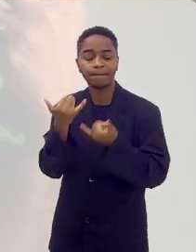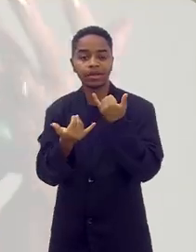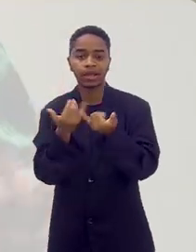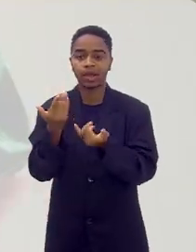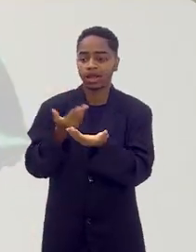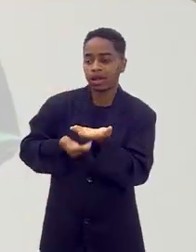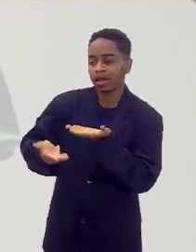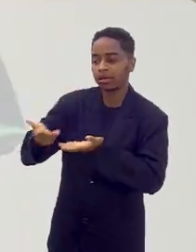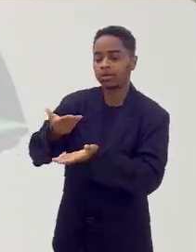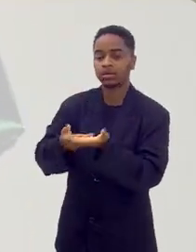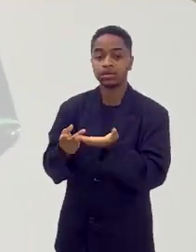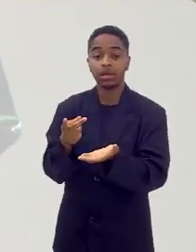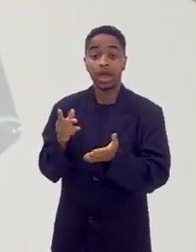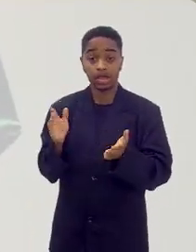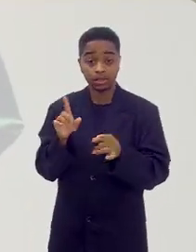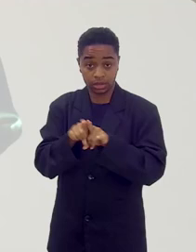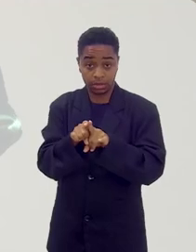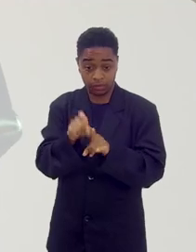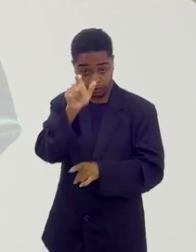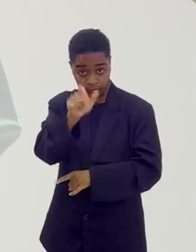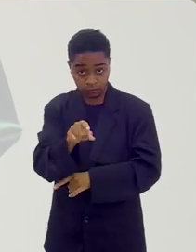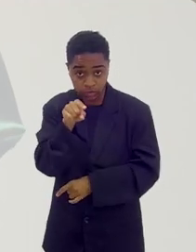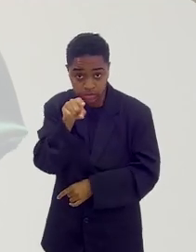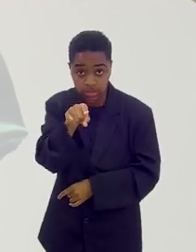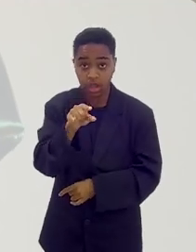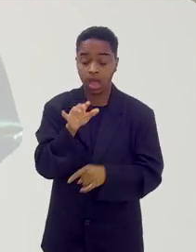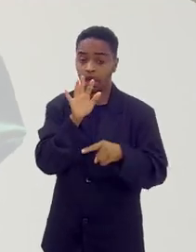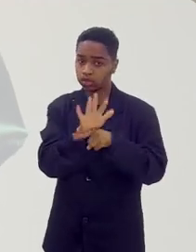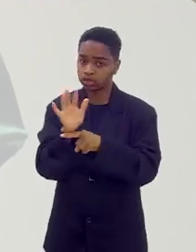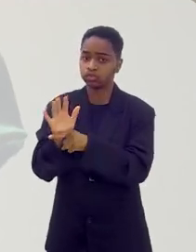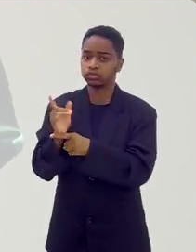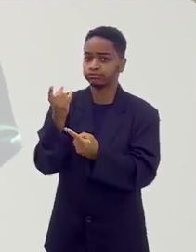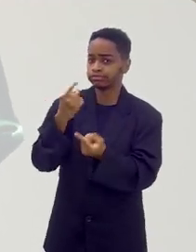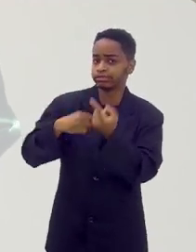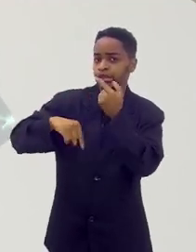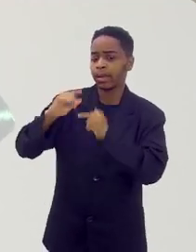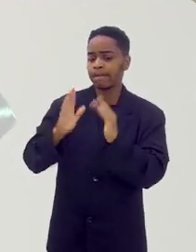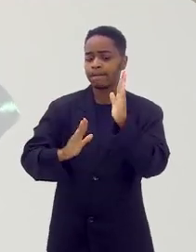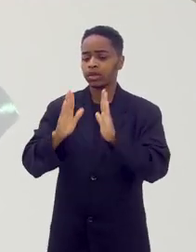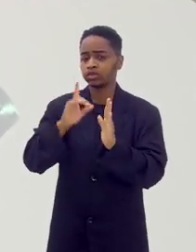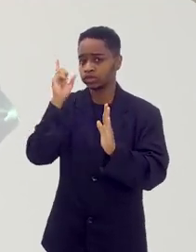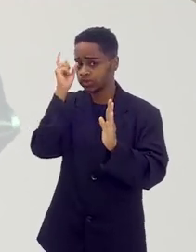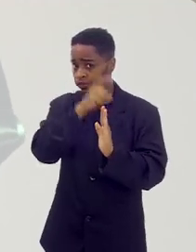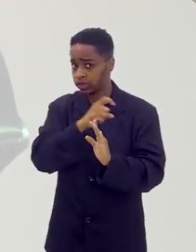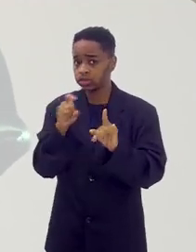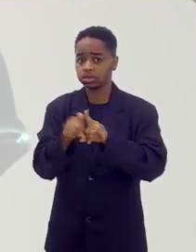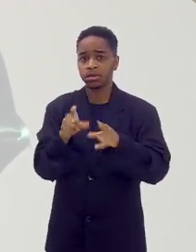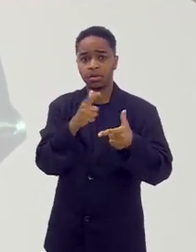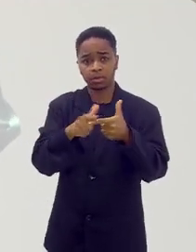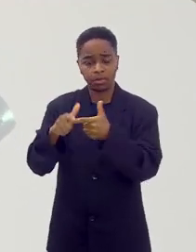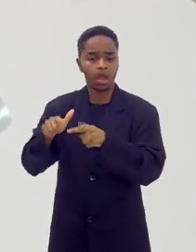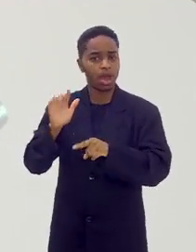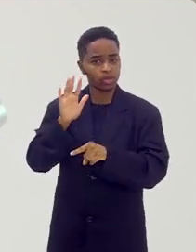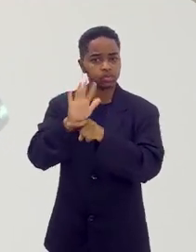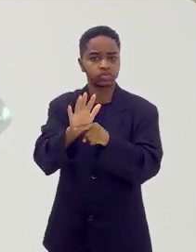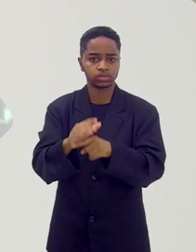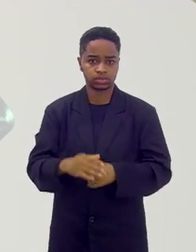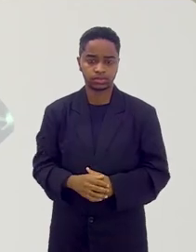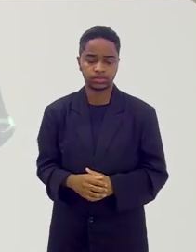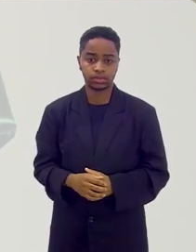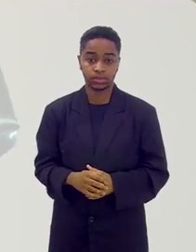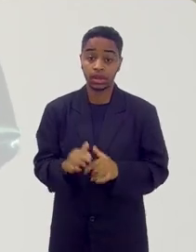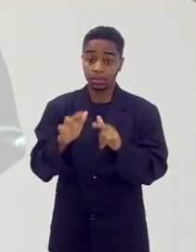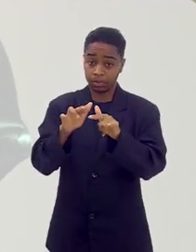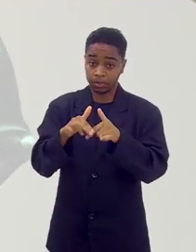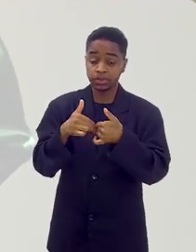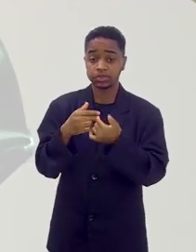brincando com a outra, vai ajudar você a passar por essa fase difícil ou por esses problemas difíceis.